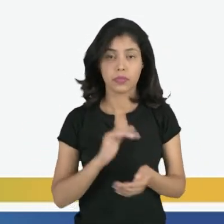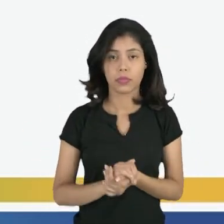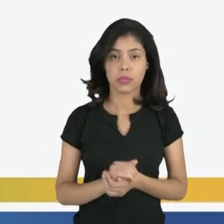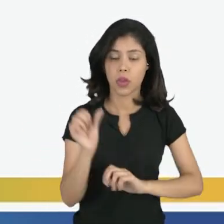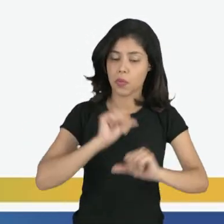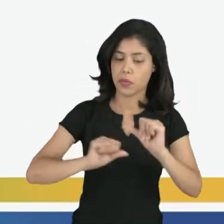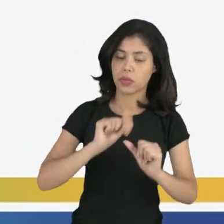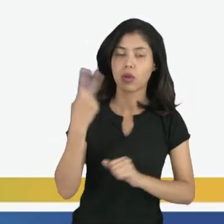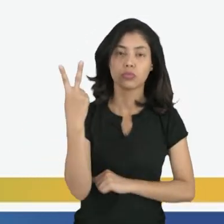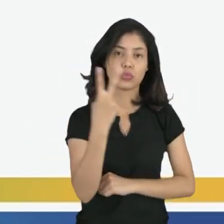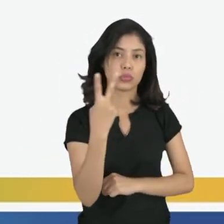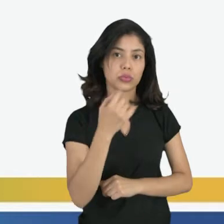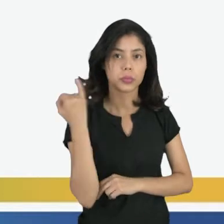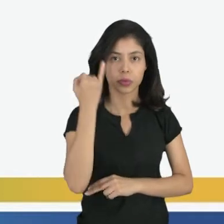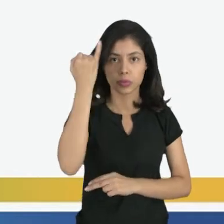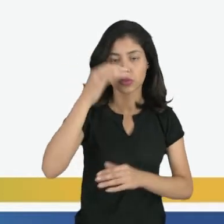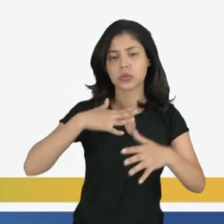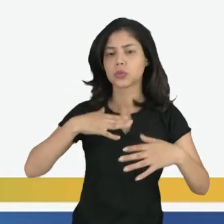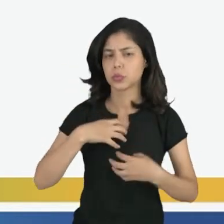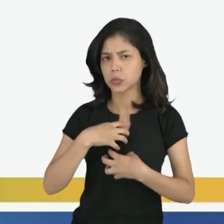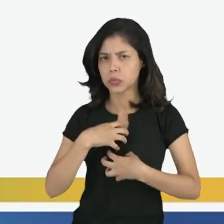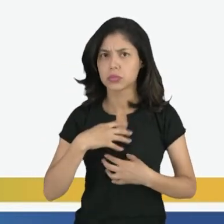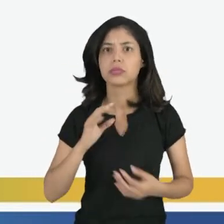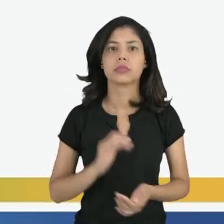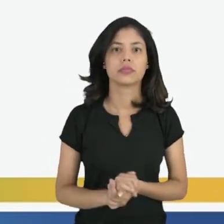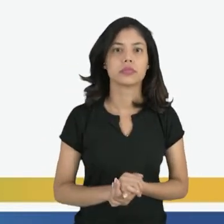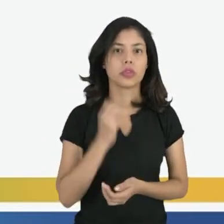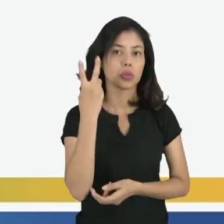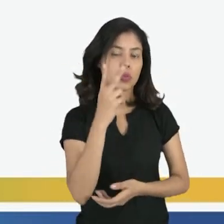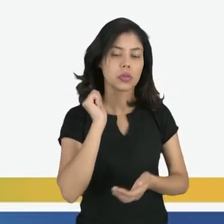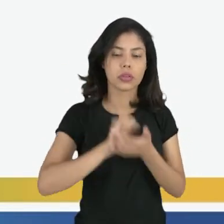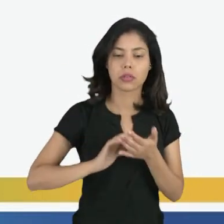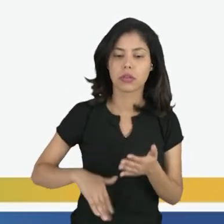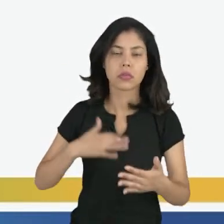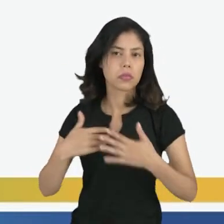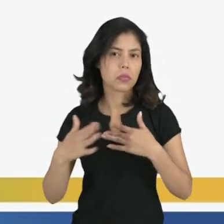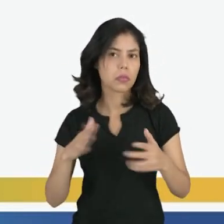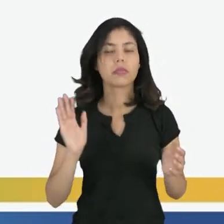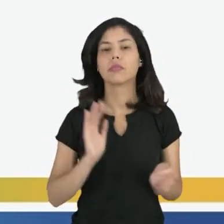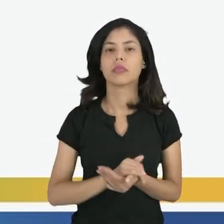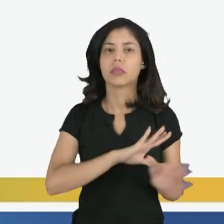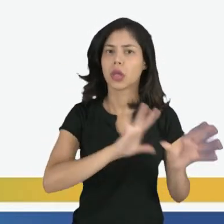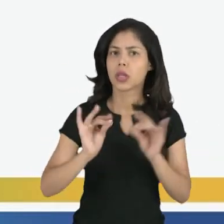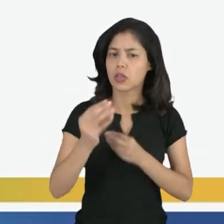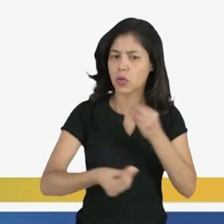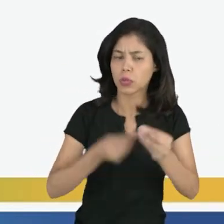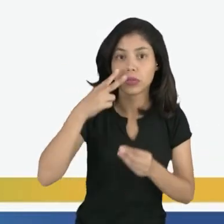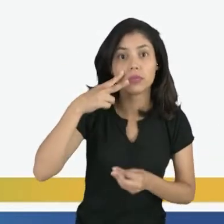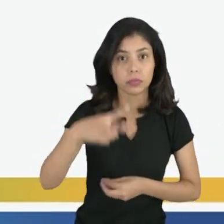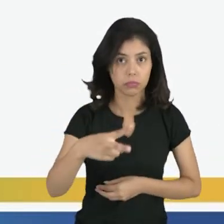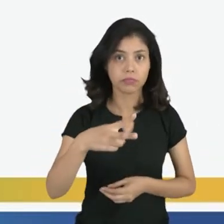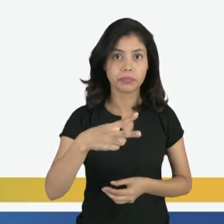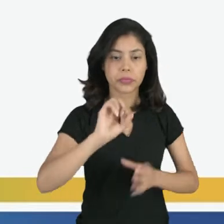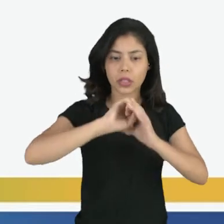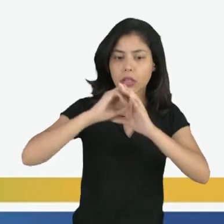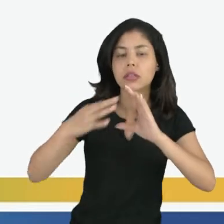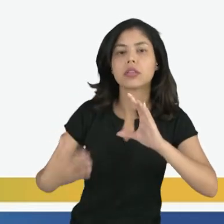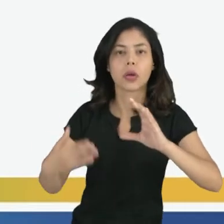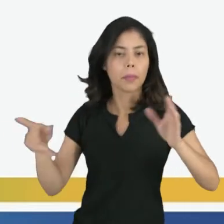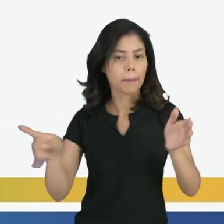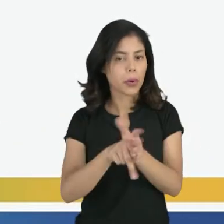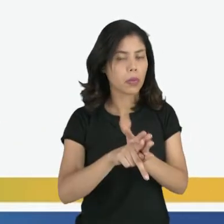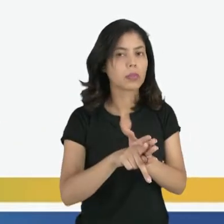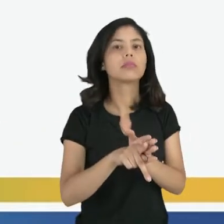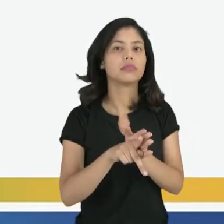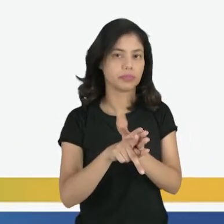oposição entre dois princípios, dois momentos, duas atividades quaisquer. Mas trata-se de como se vê de uma caracterização